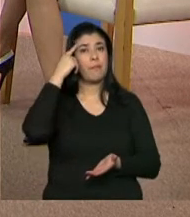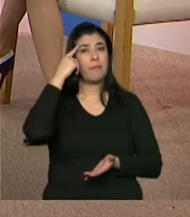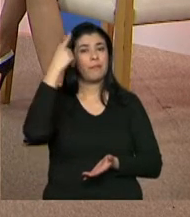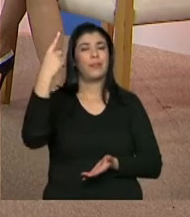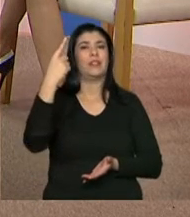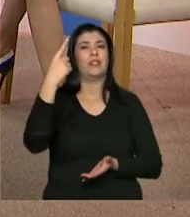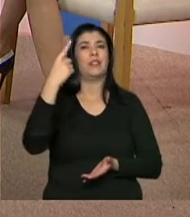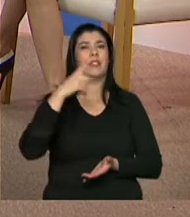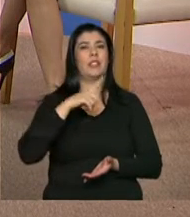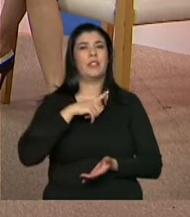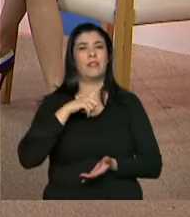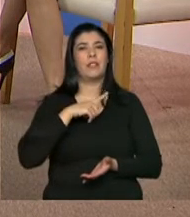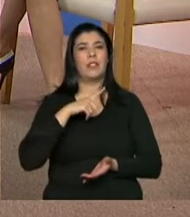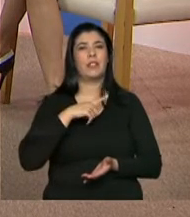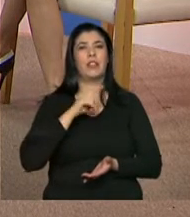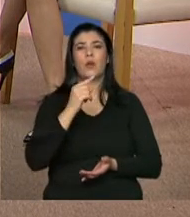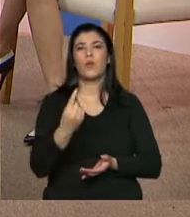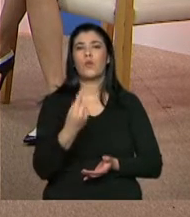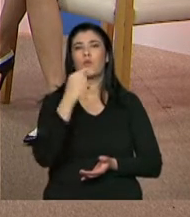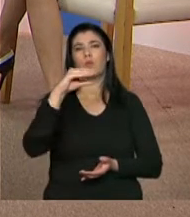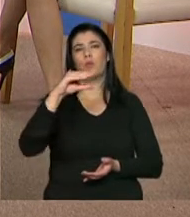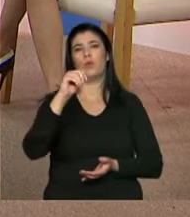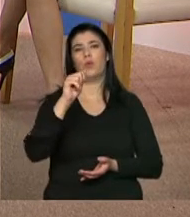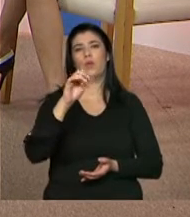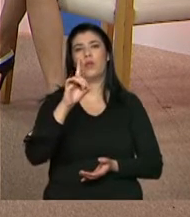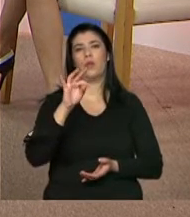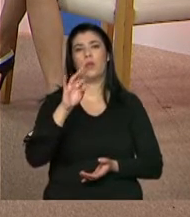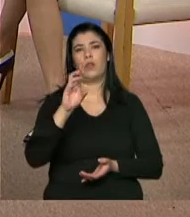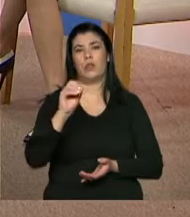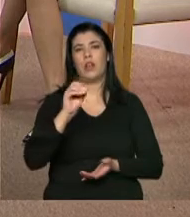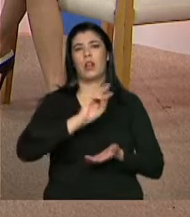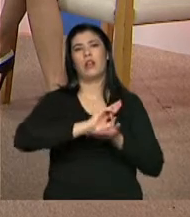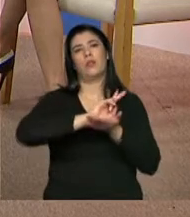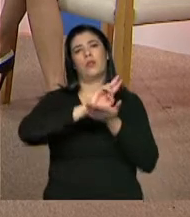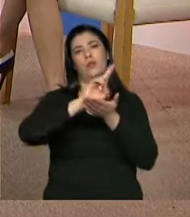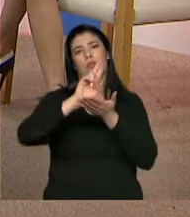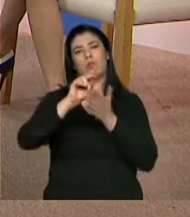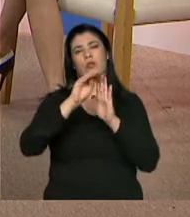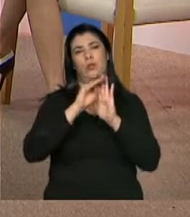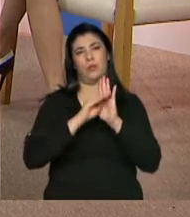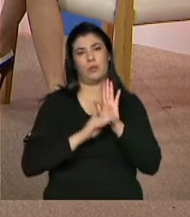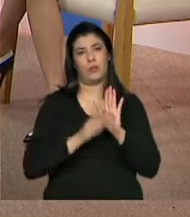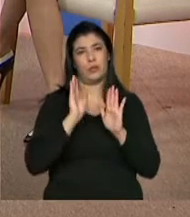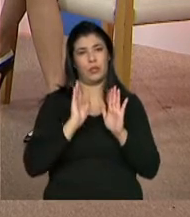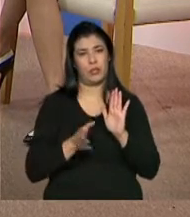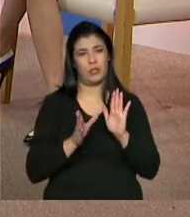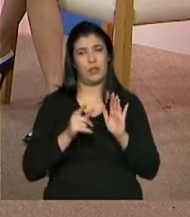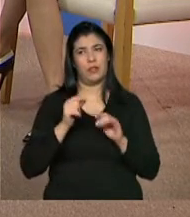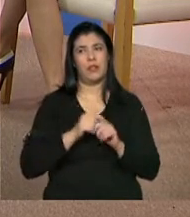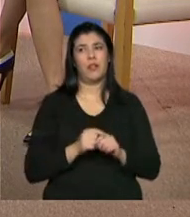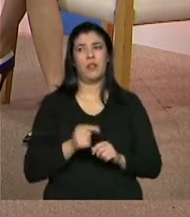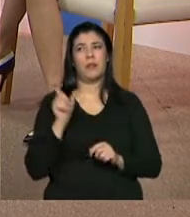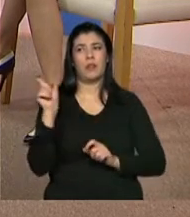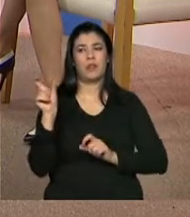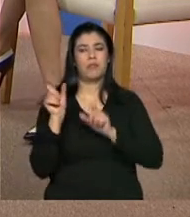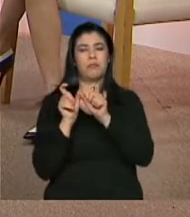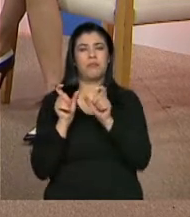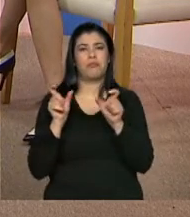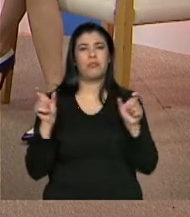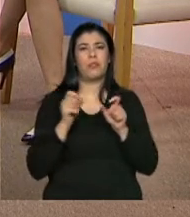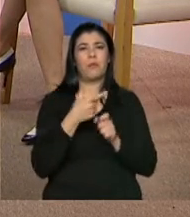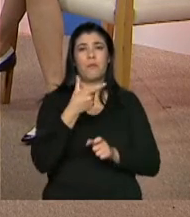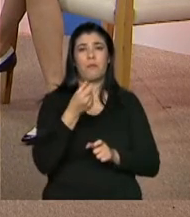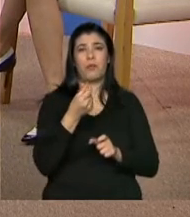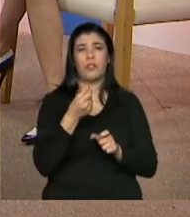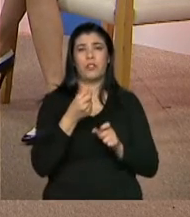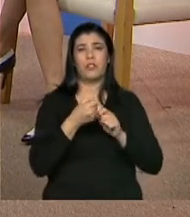ganhar escala, fazer só um cadastro para vários programas. Ao invés de ficar fazendo vários cadastrinhos, um para cada um. Então,